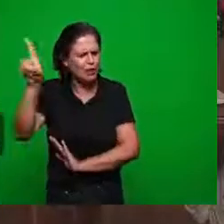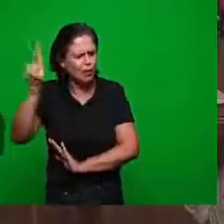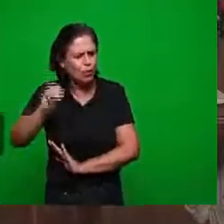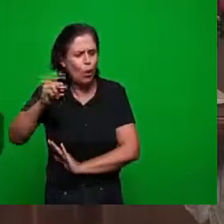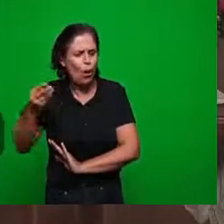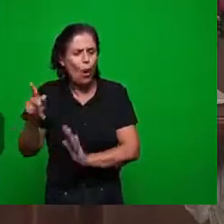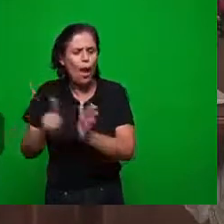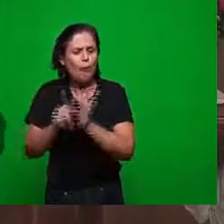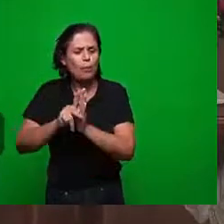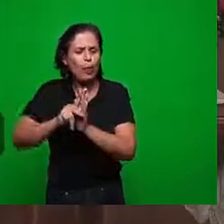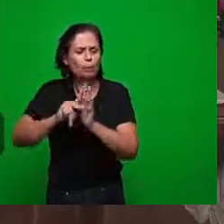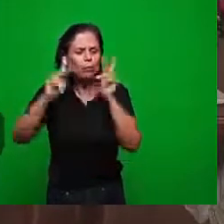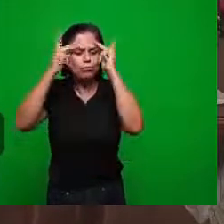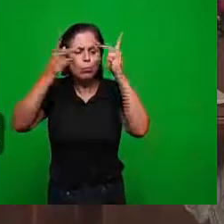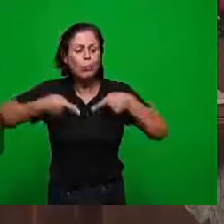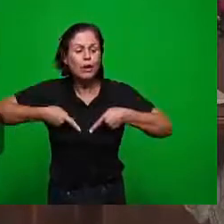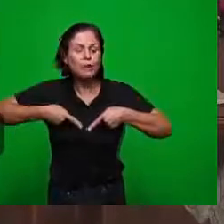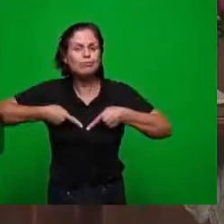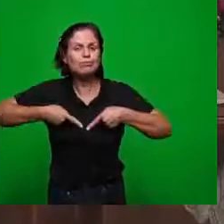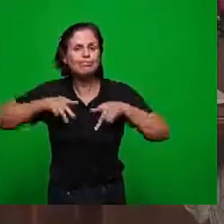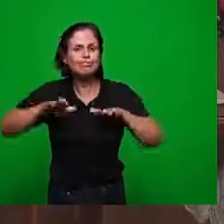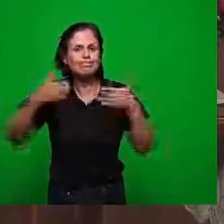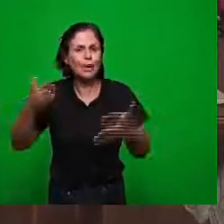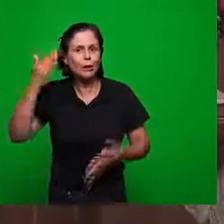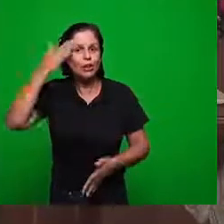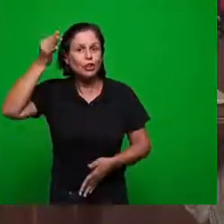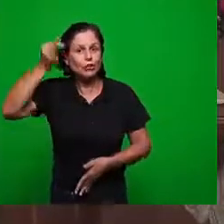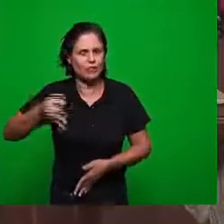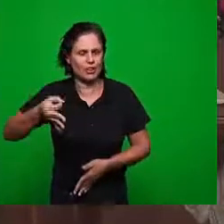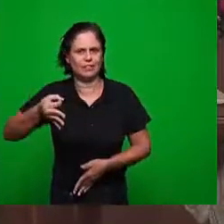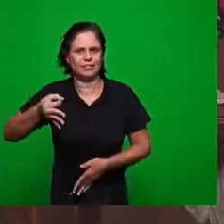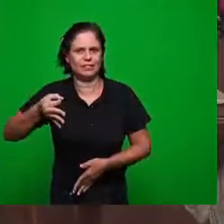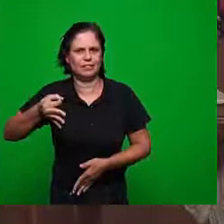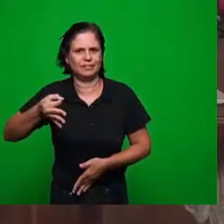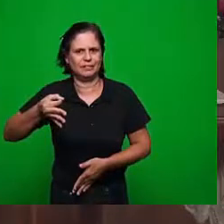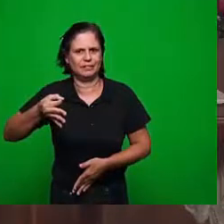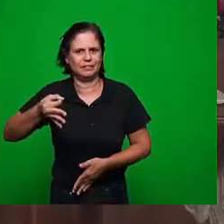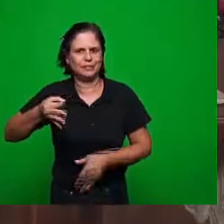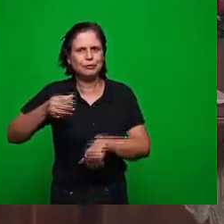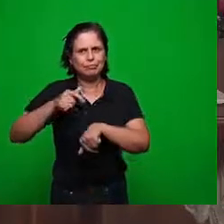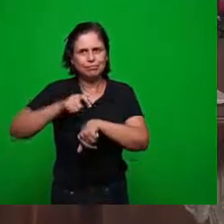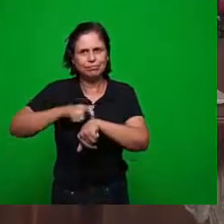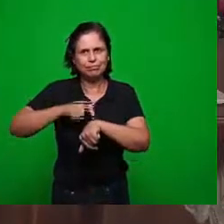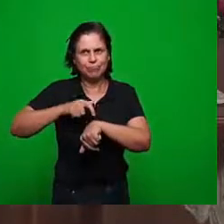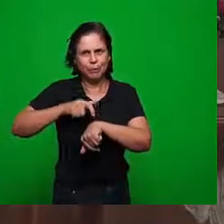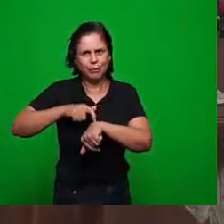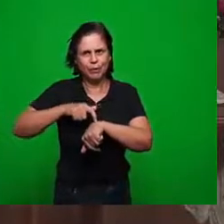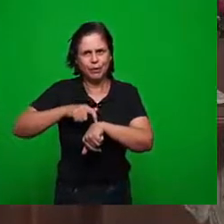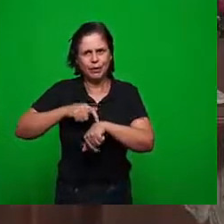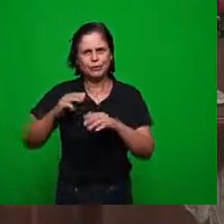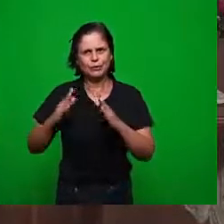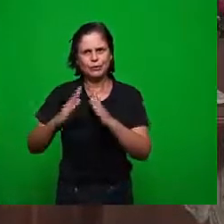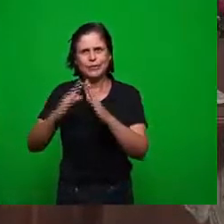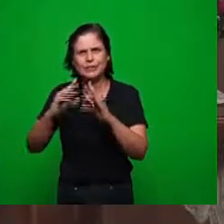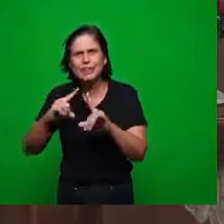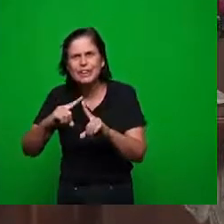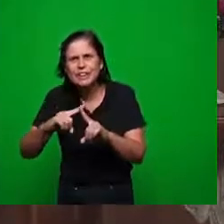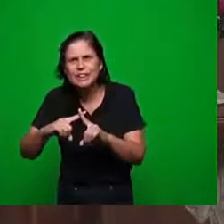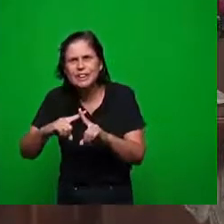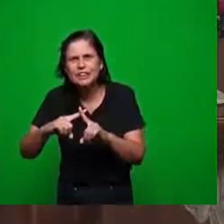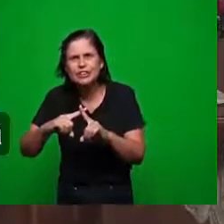homem então aqui se chama discernimento nesse período tudo tudo que foi feito